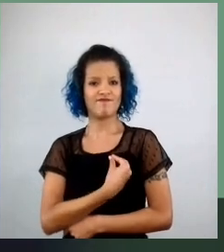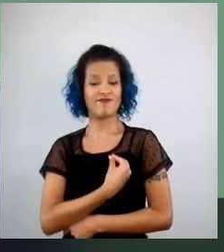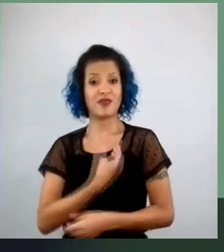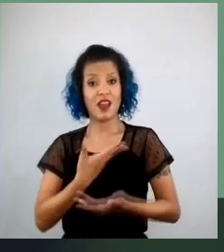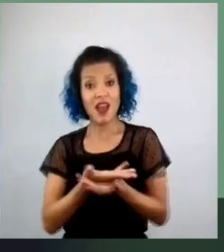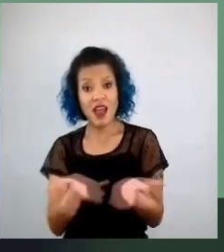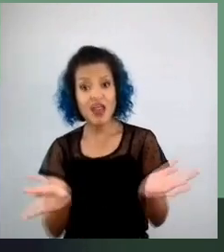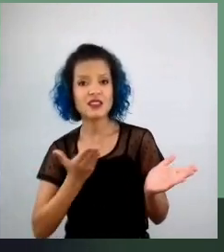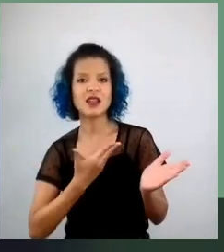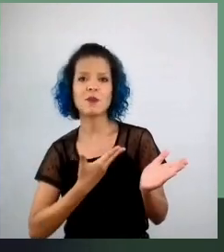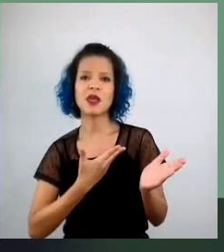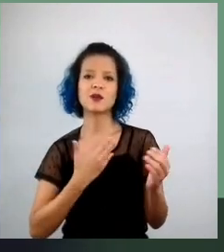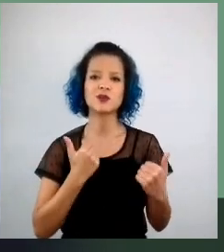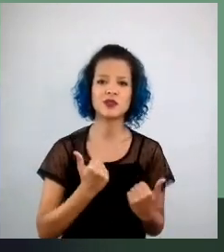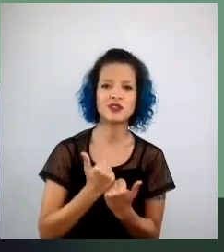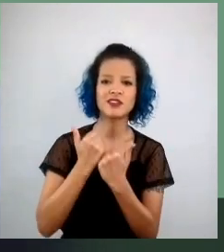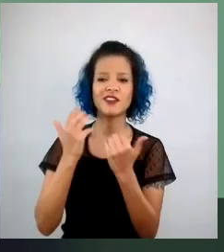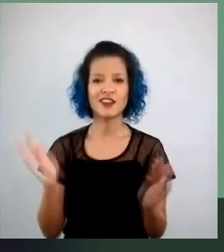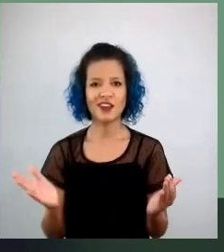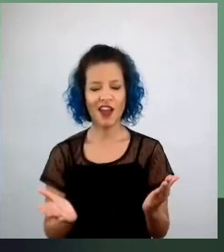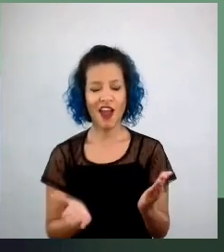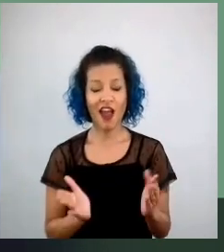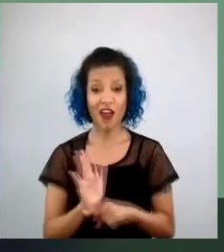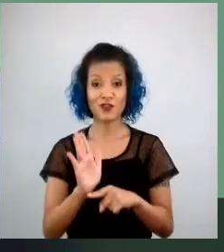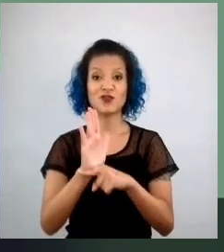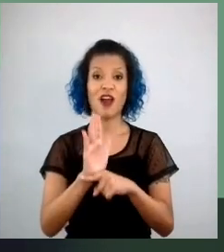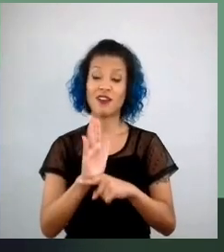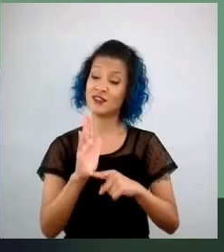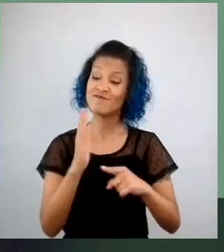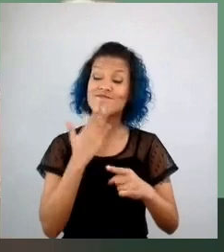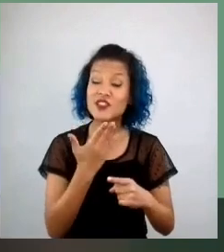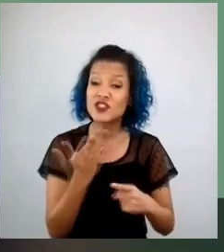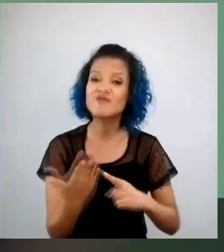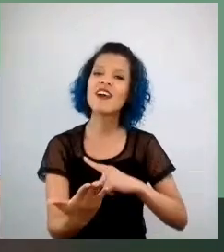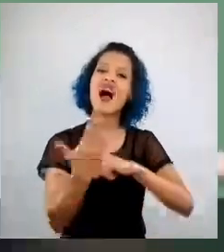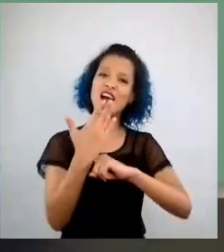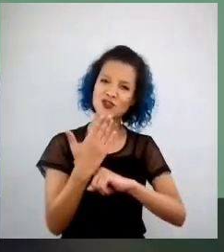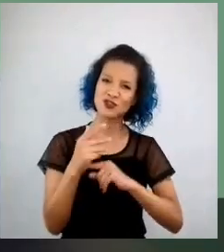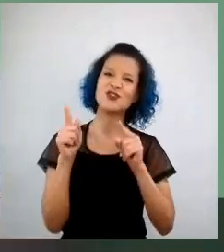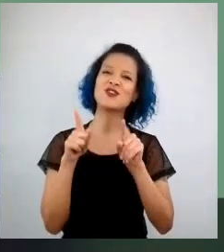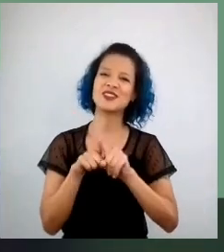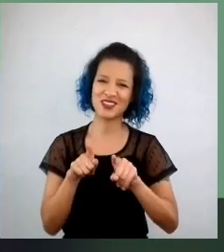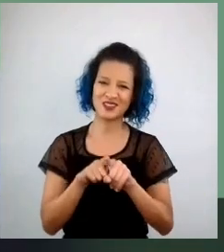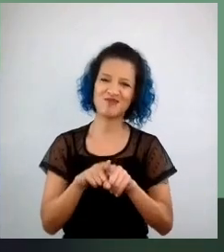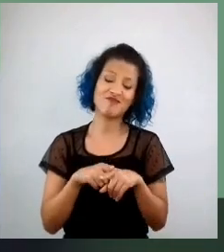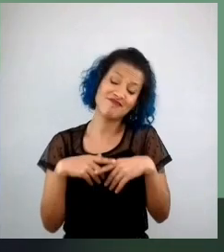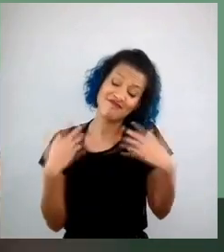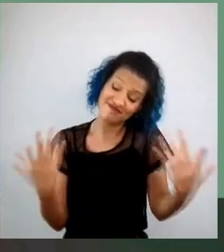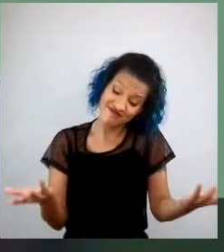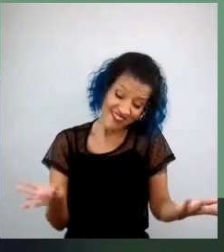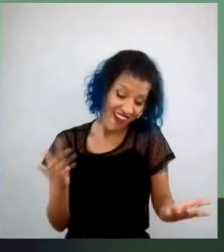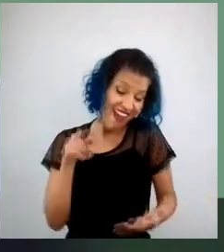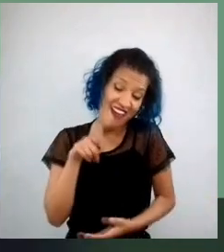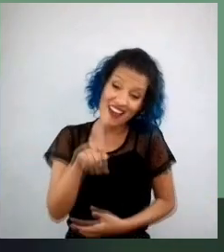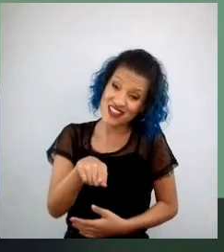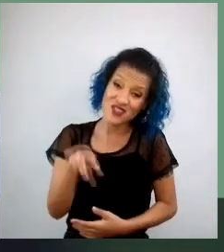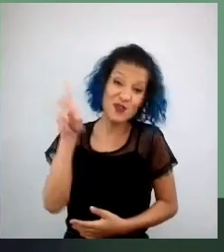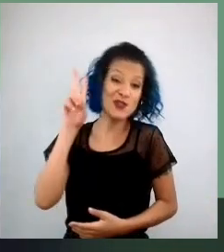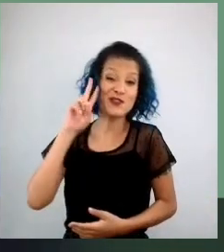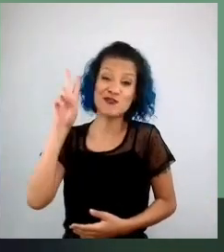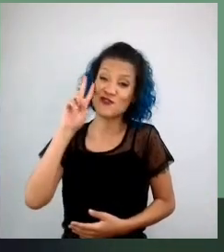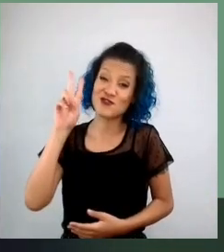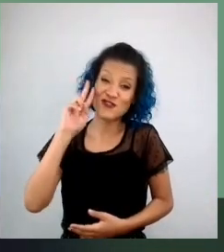e todos, todos me ajudaram, então, você fala, é isso, essa história, essa é a mais